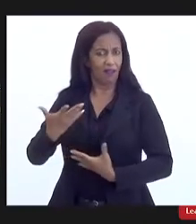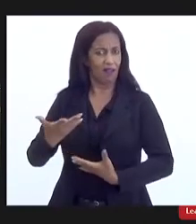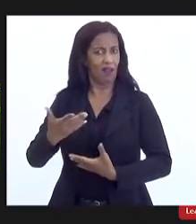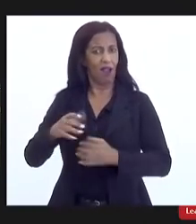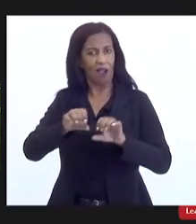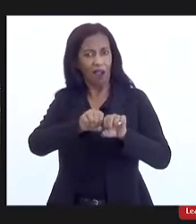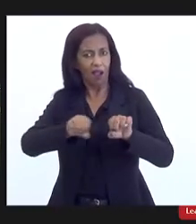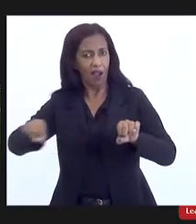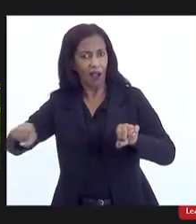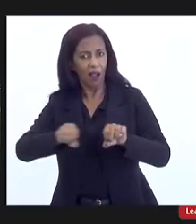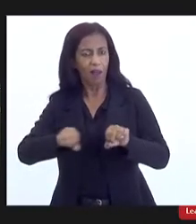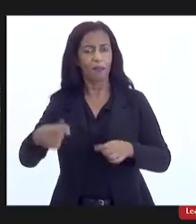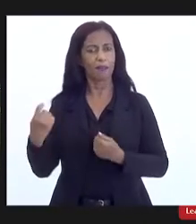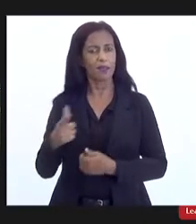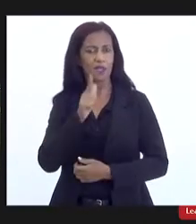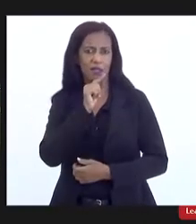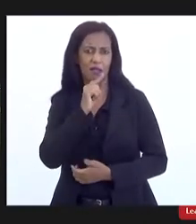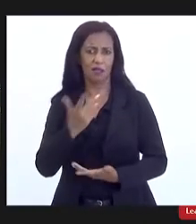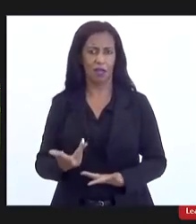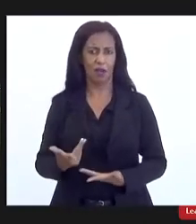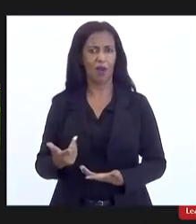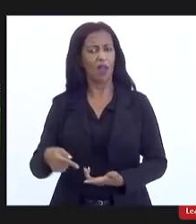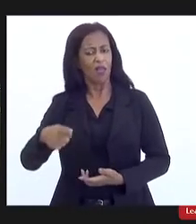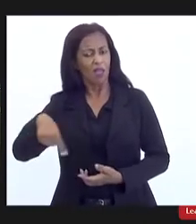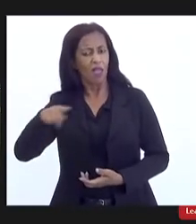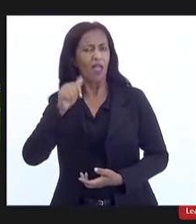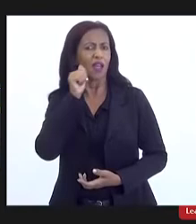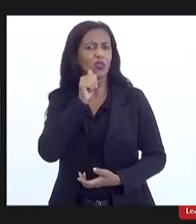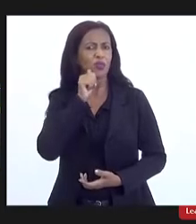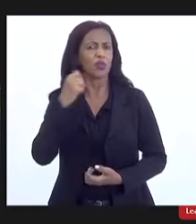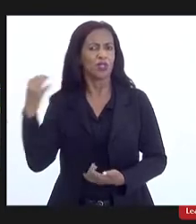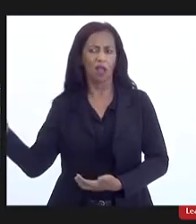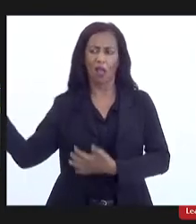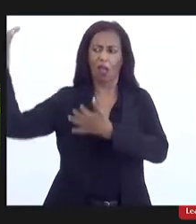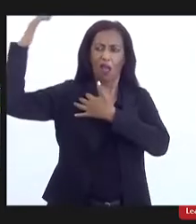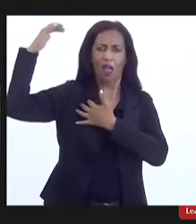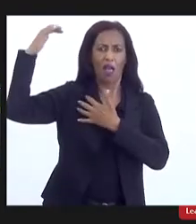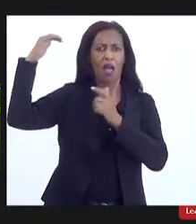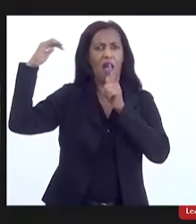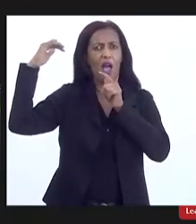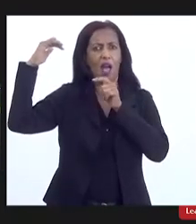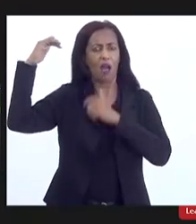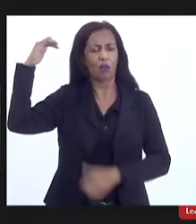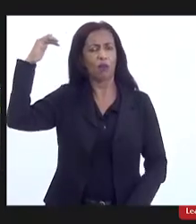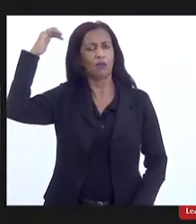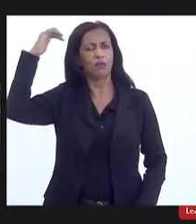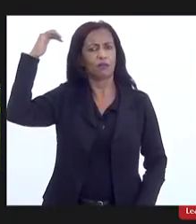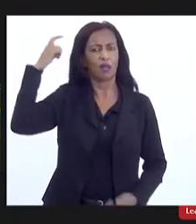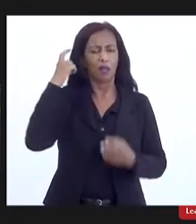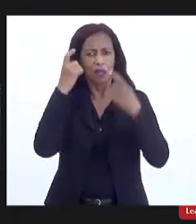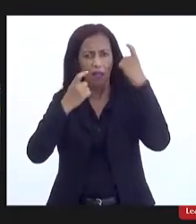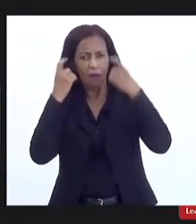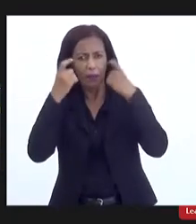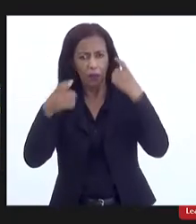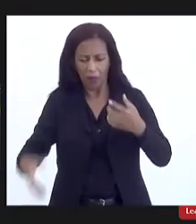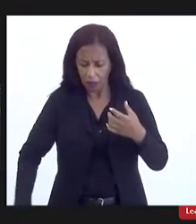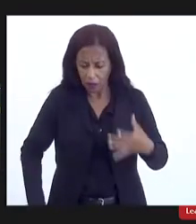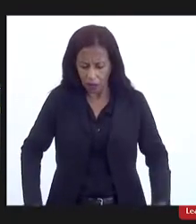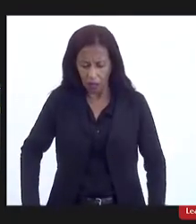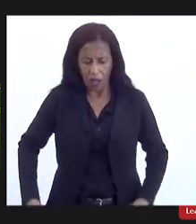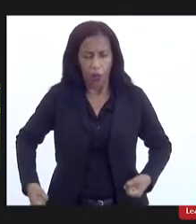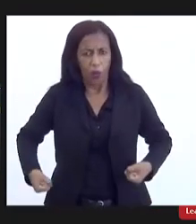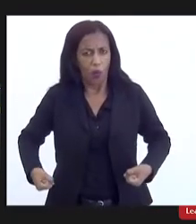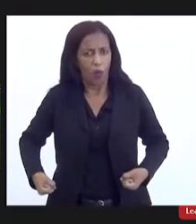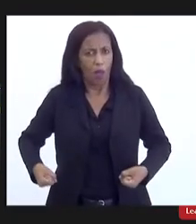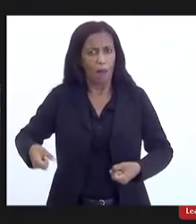são elas que carregam a lata d'água, são elas que estão ali preocupadas para fazer